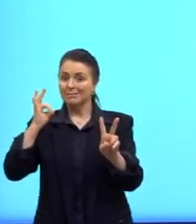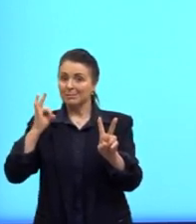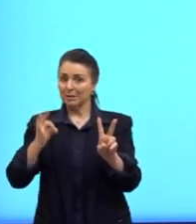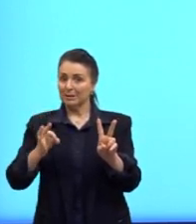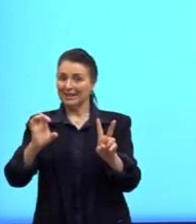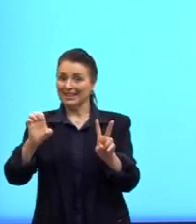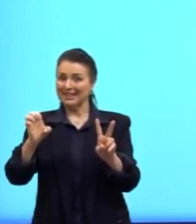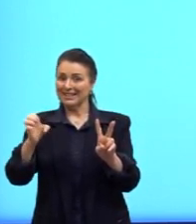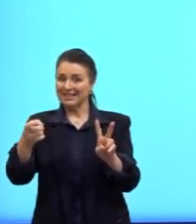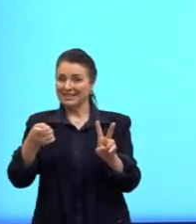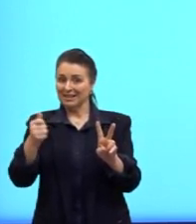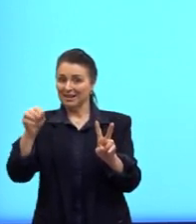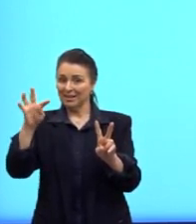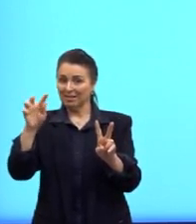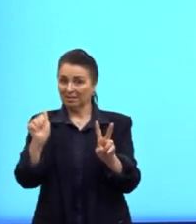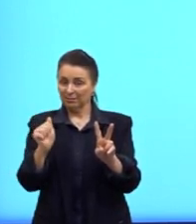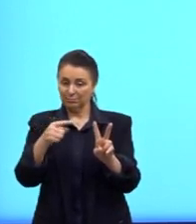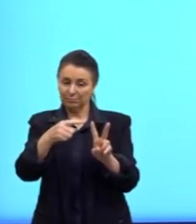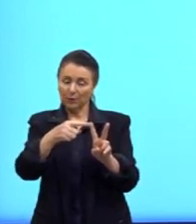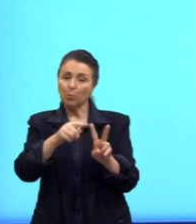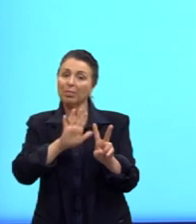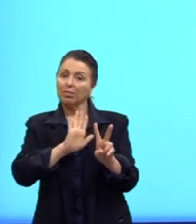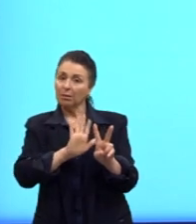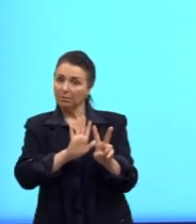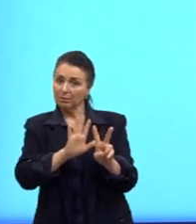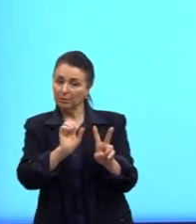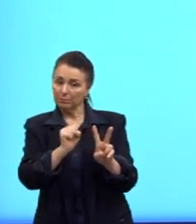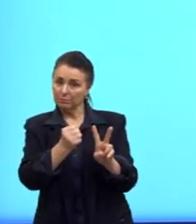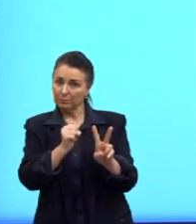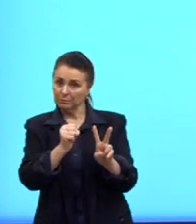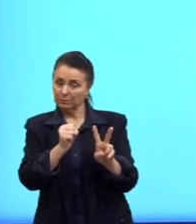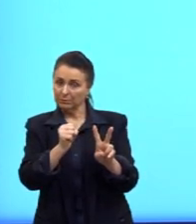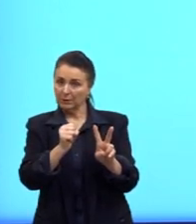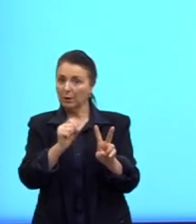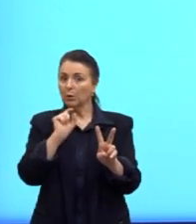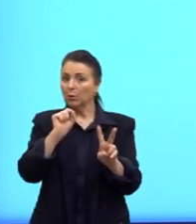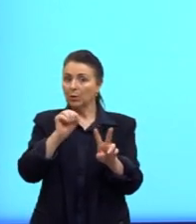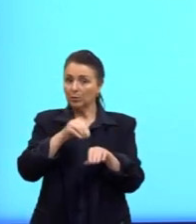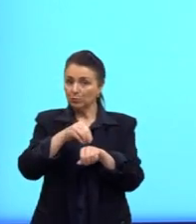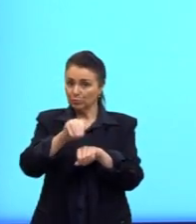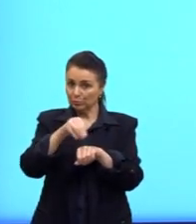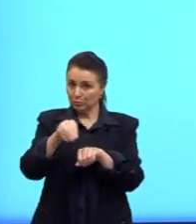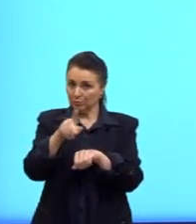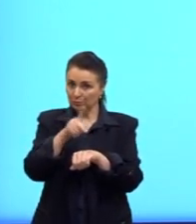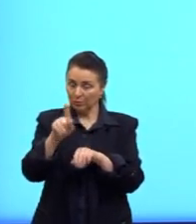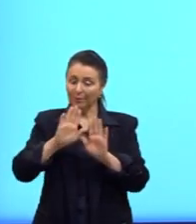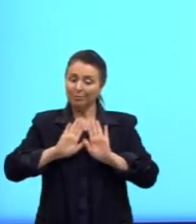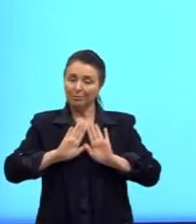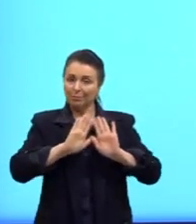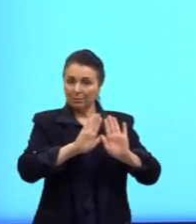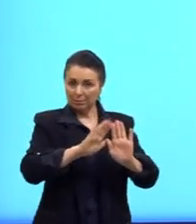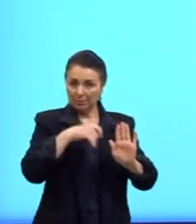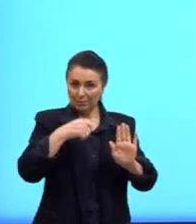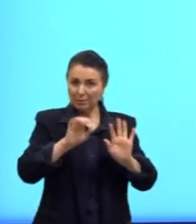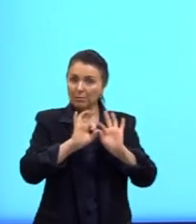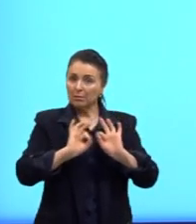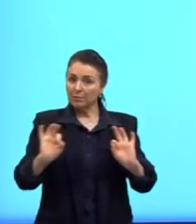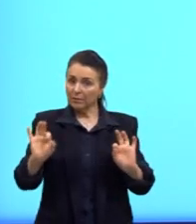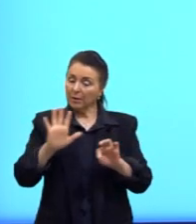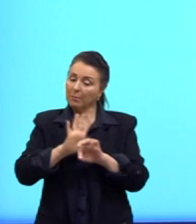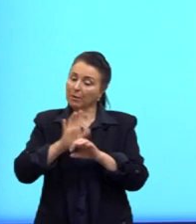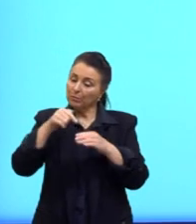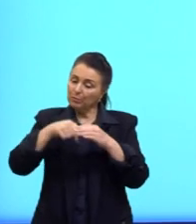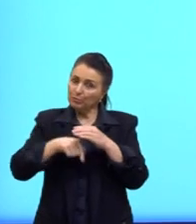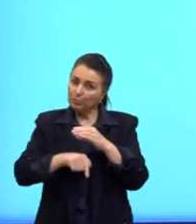pode deixar dessa forma, tá? O que eu sugiro para vocês? Deixem assim, se precisar simplificar mais para